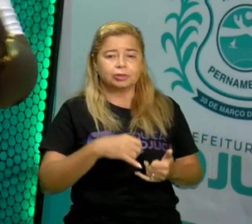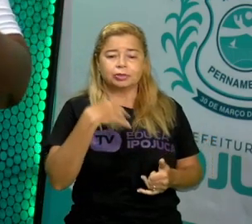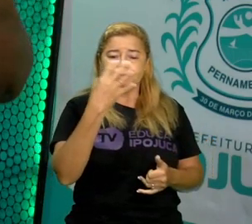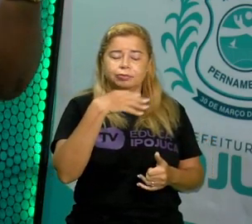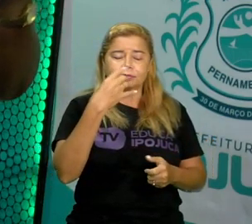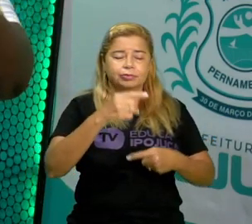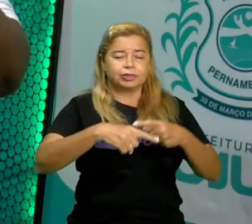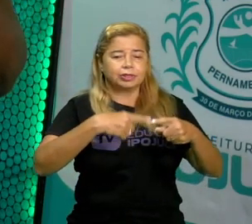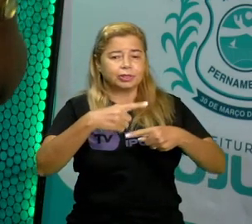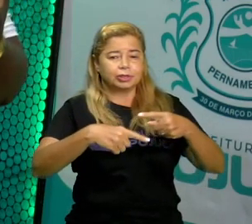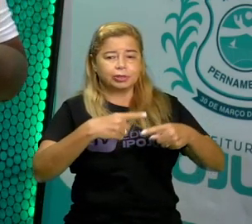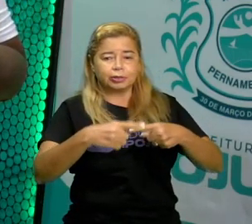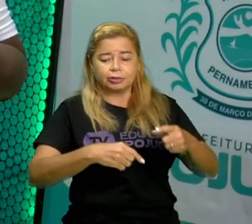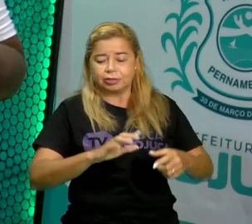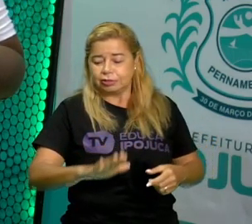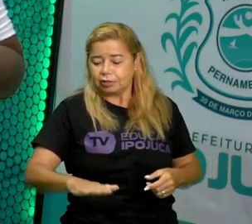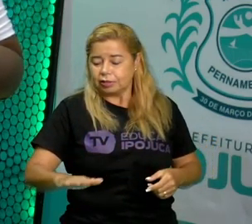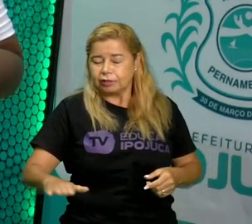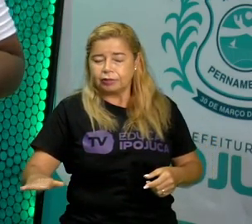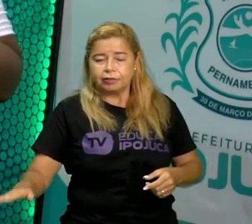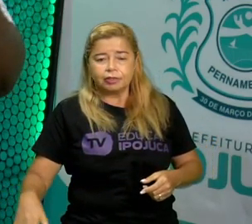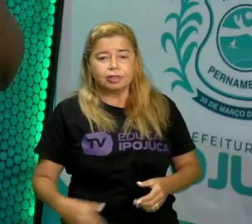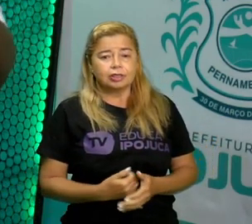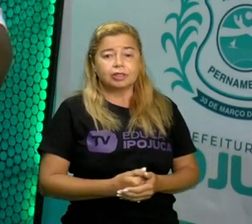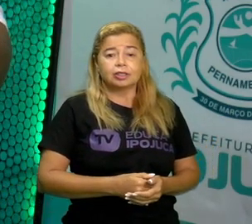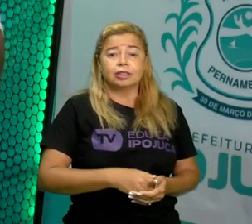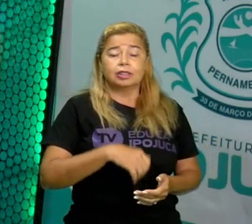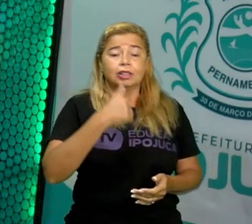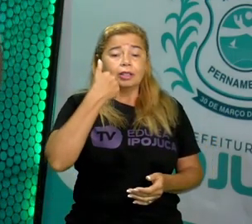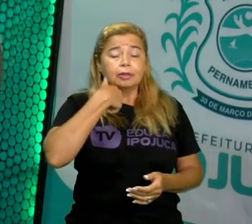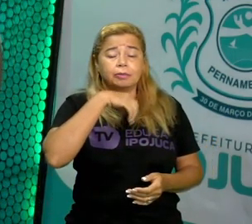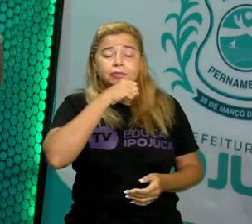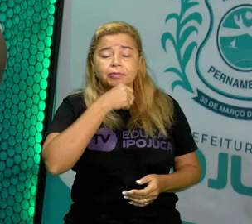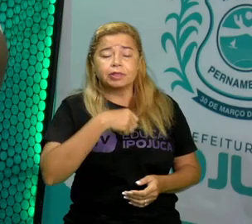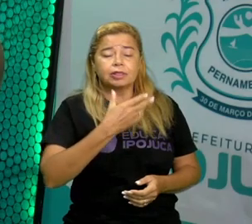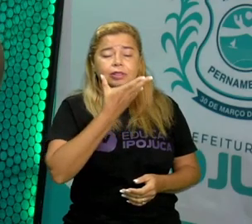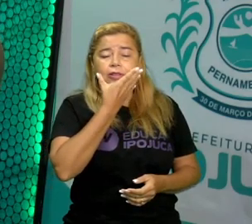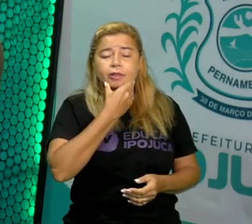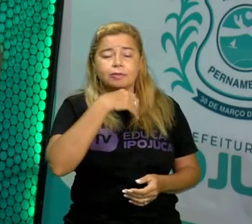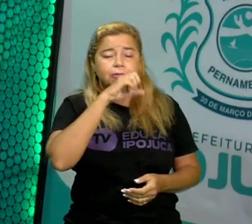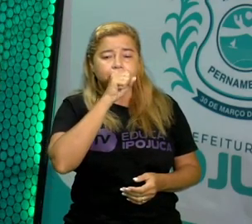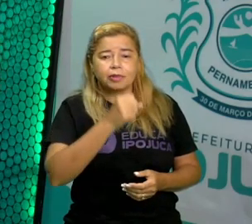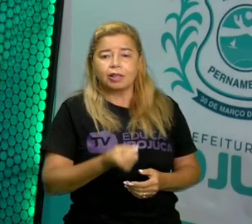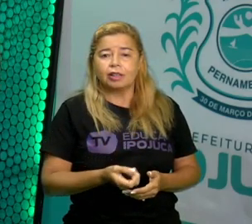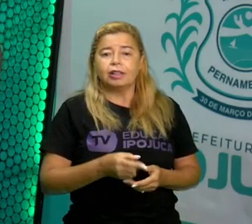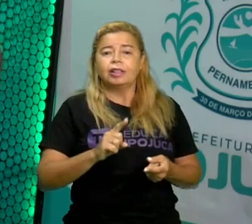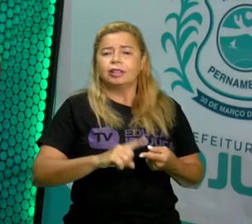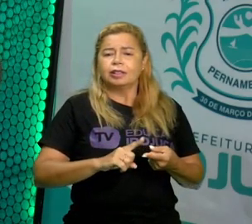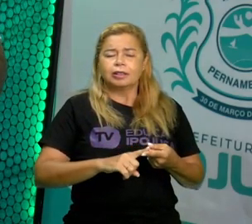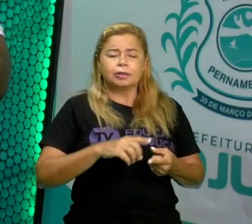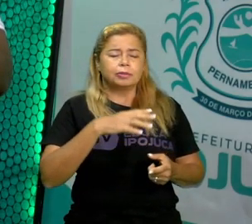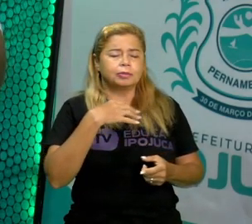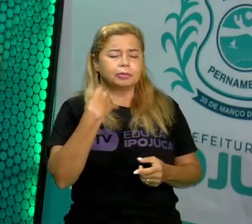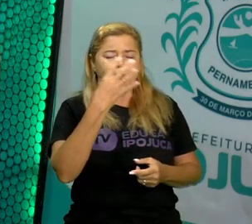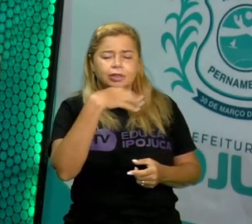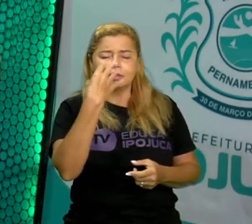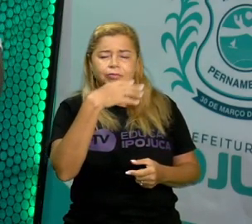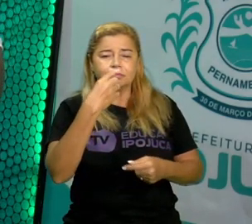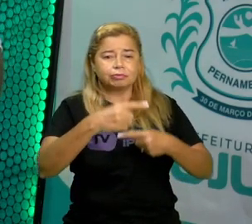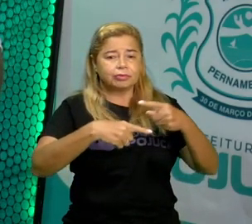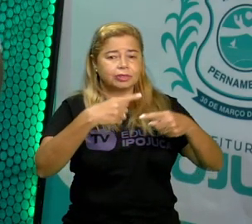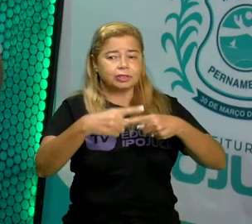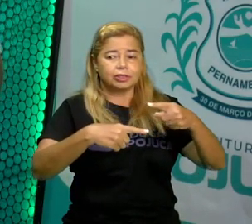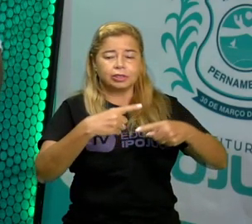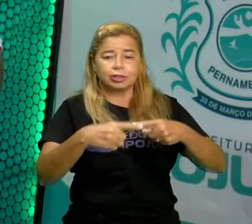pais cantarem alguma cantiga. Então ela faz parte da nossa cultura, da nossa história e esse